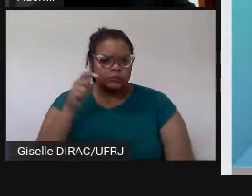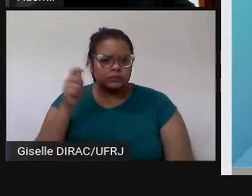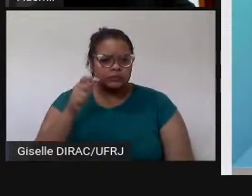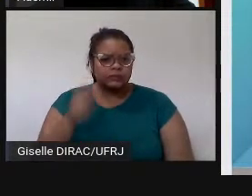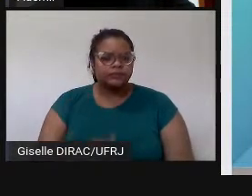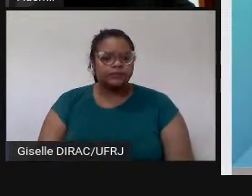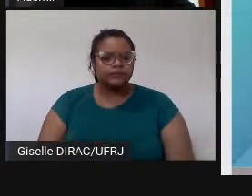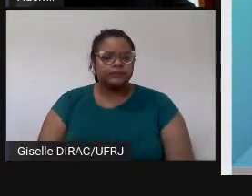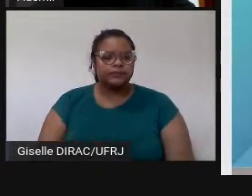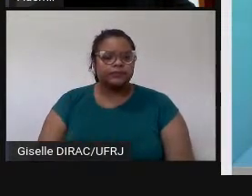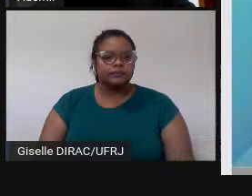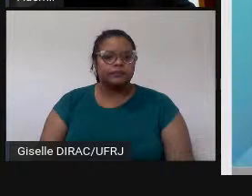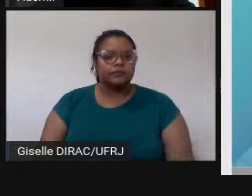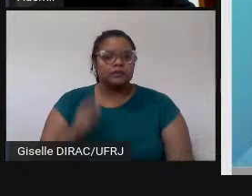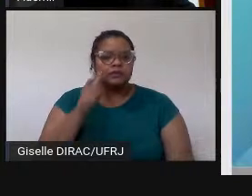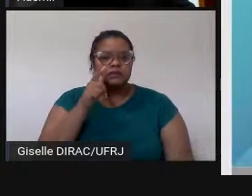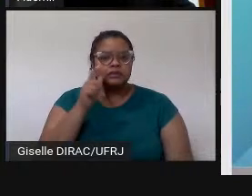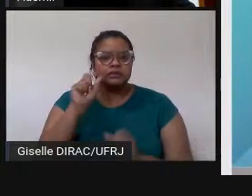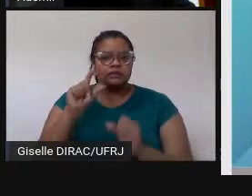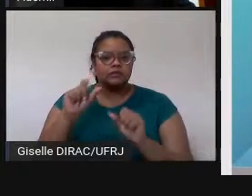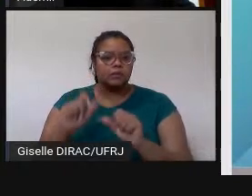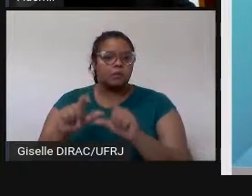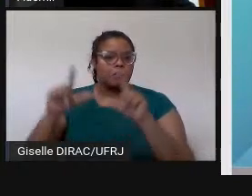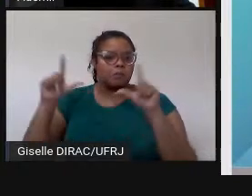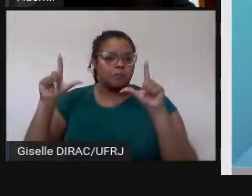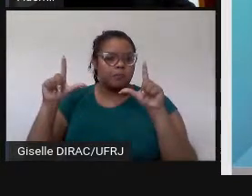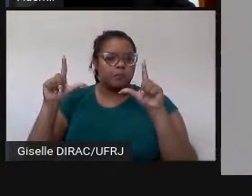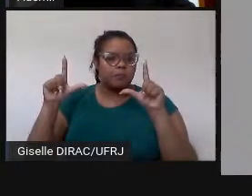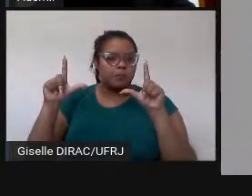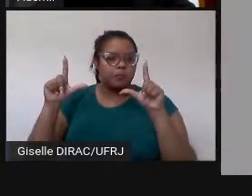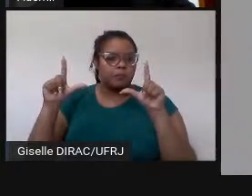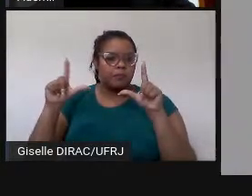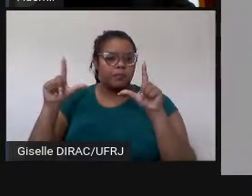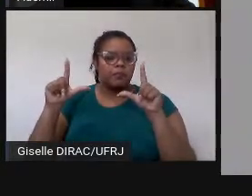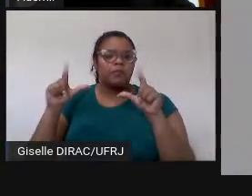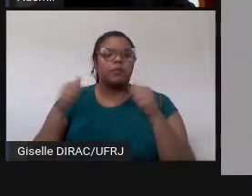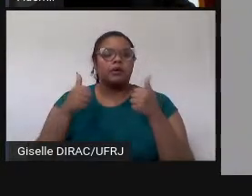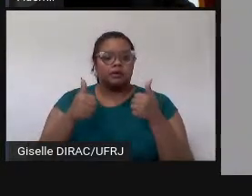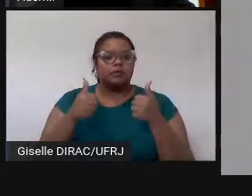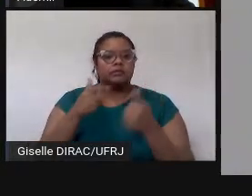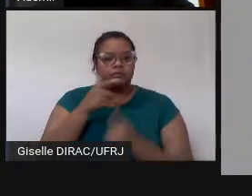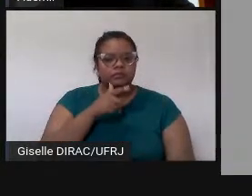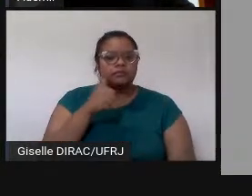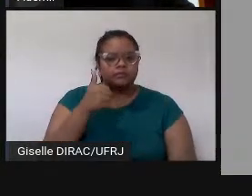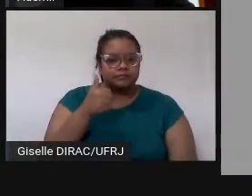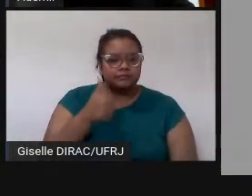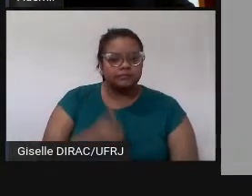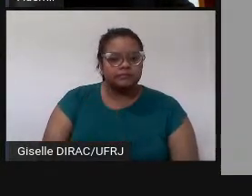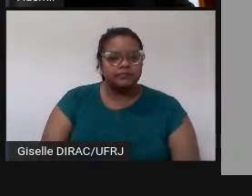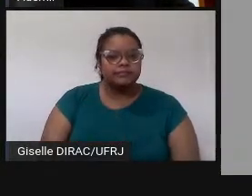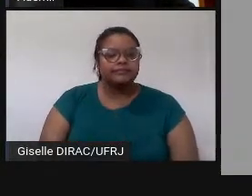Acho que é só se você puder colocar a som naquele modo um pouquinho maior. Acho que é o que você está fazendo, né?